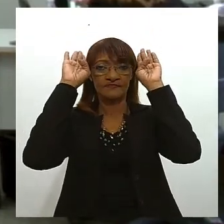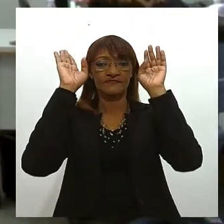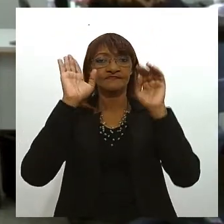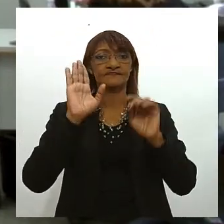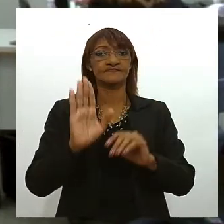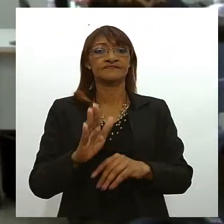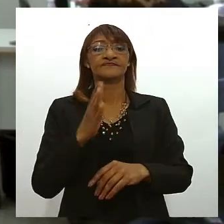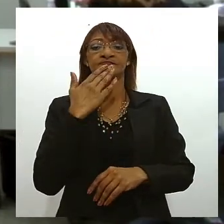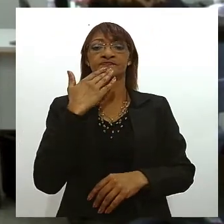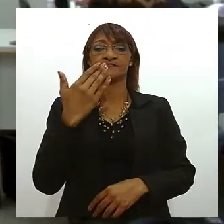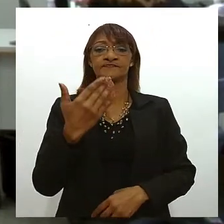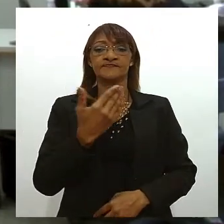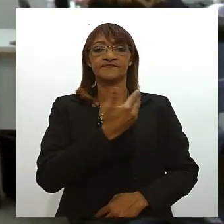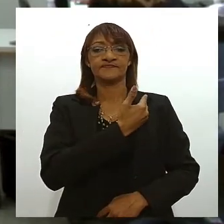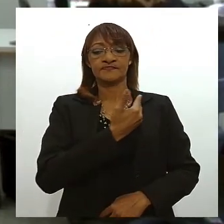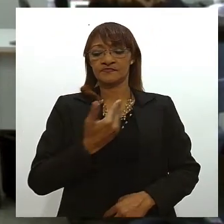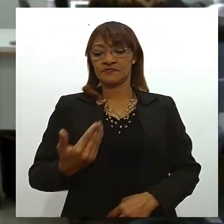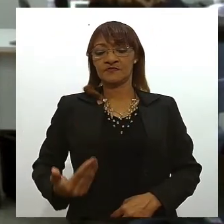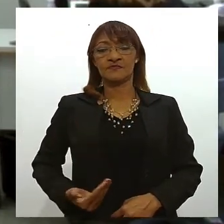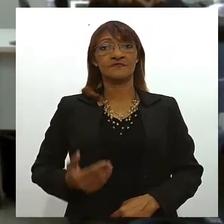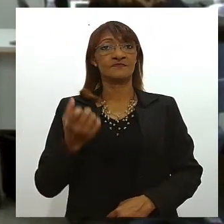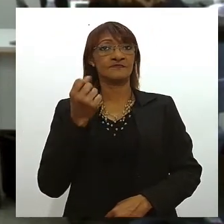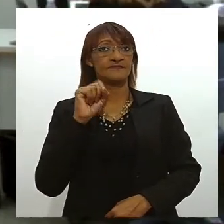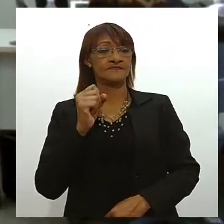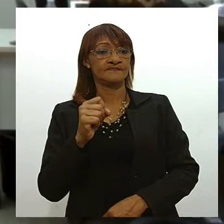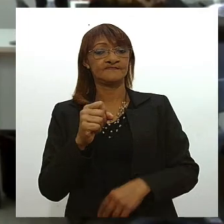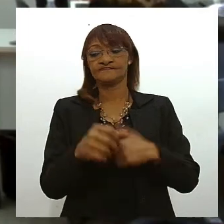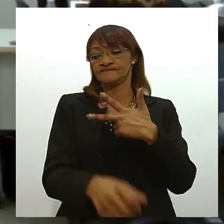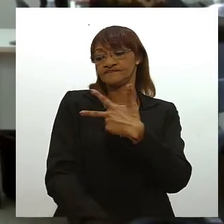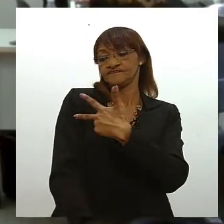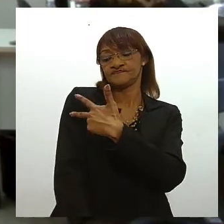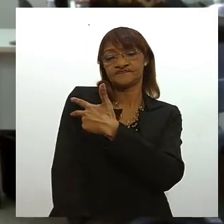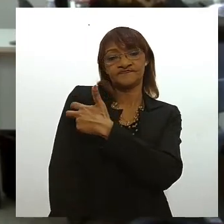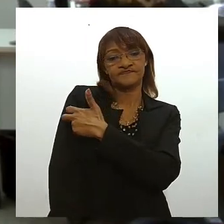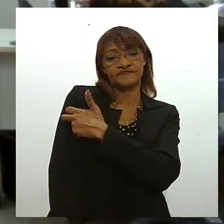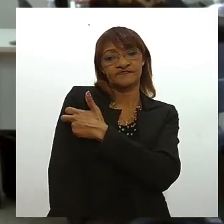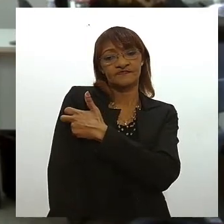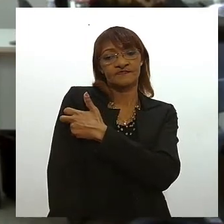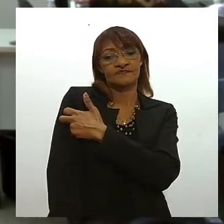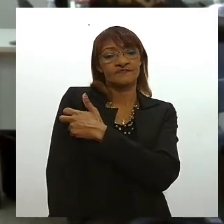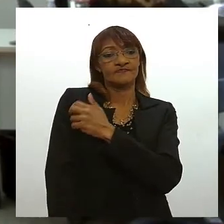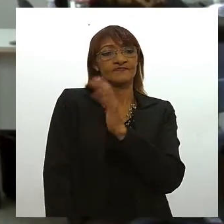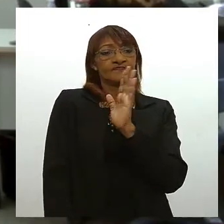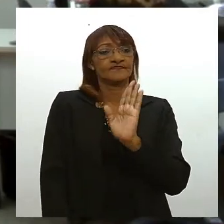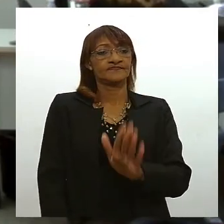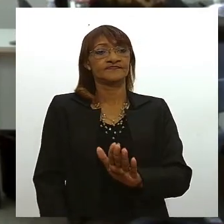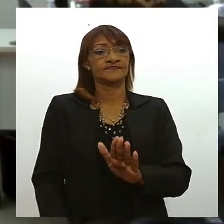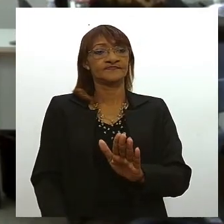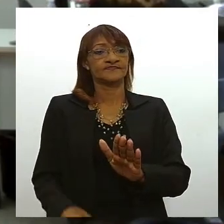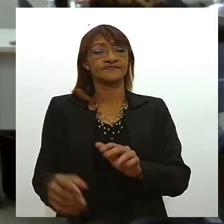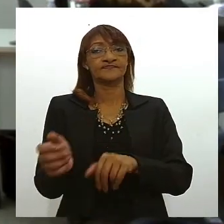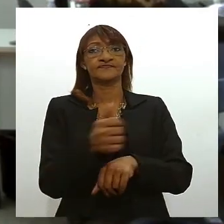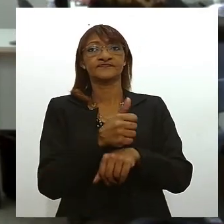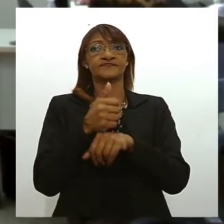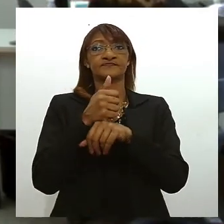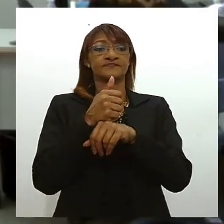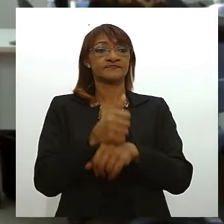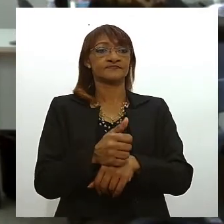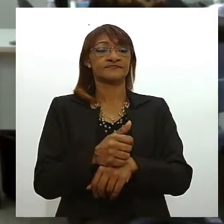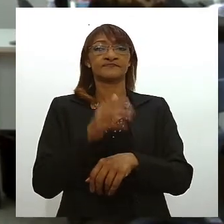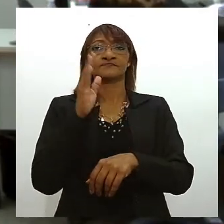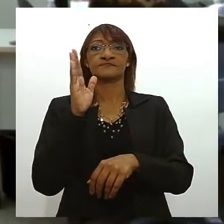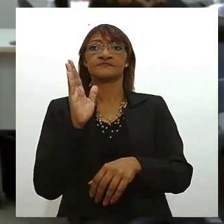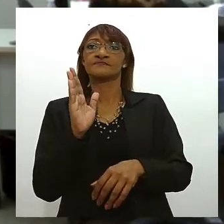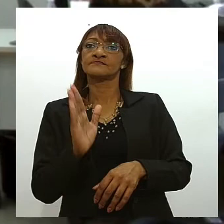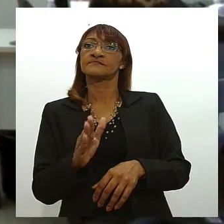solicita ao governo de Sergipe a vacinação imediata dos profissionais que atuam na área de transporte aéreo tendo em